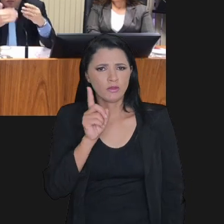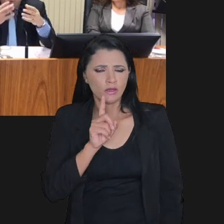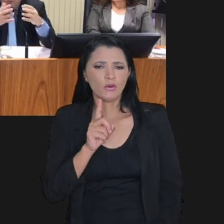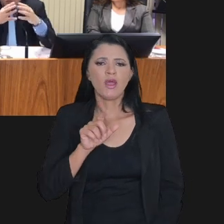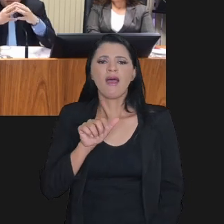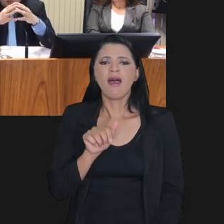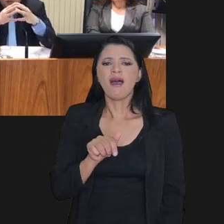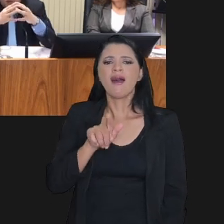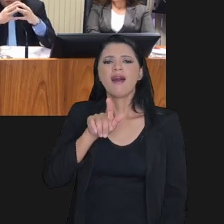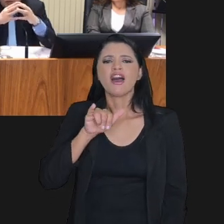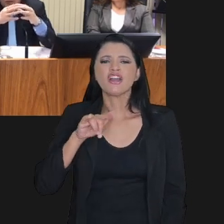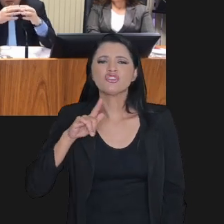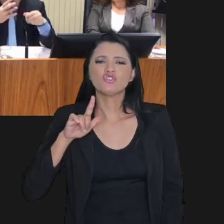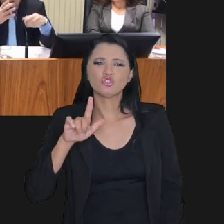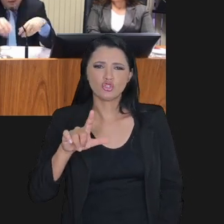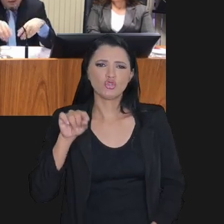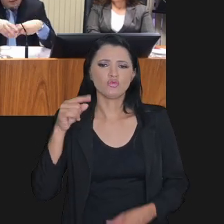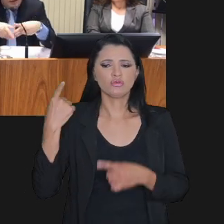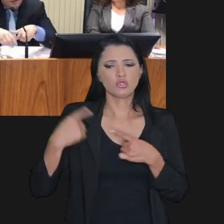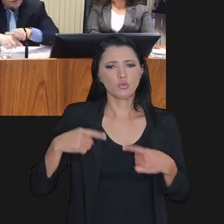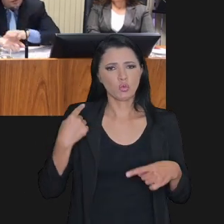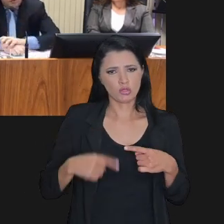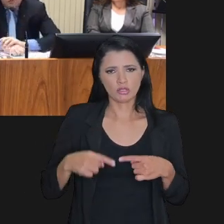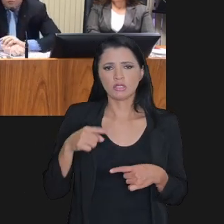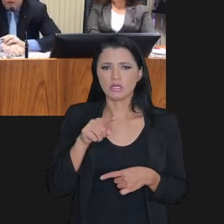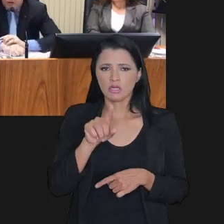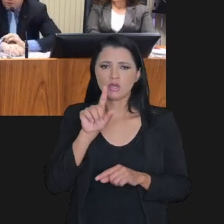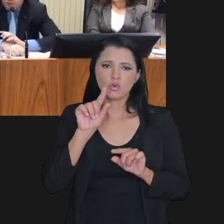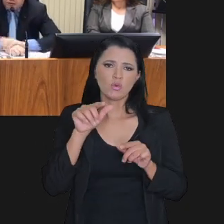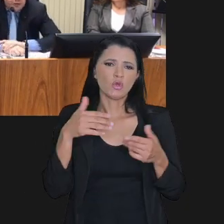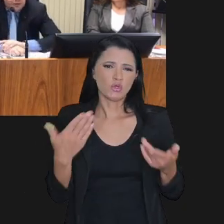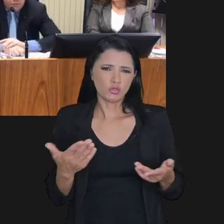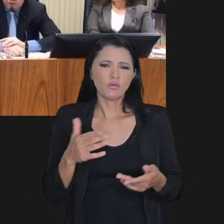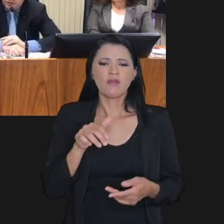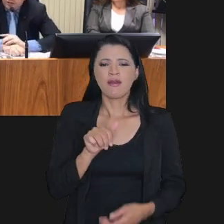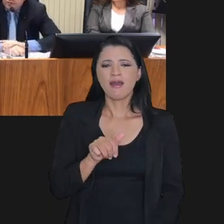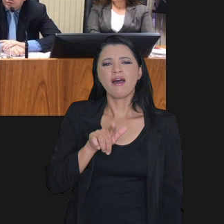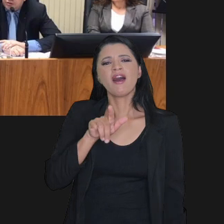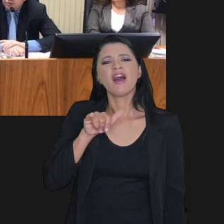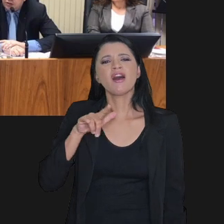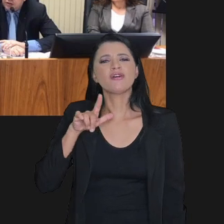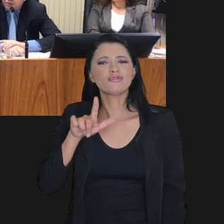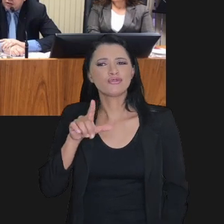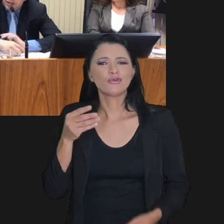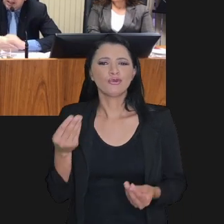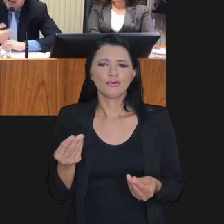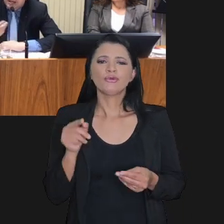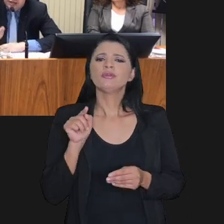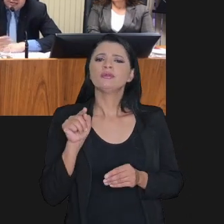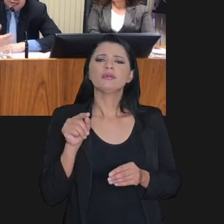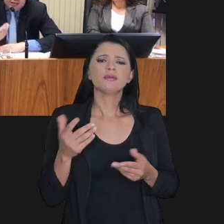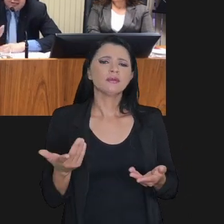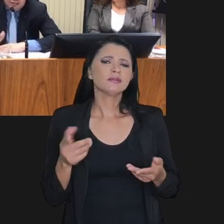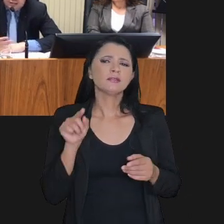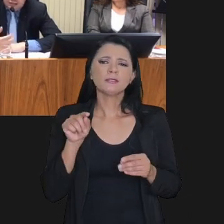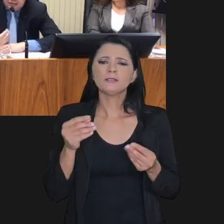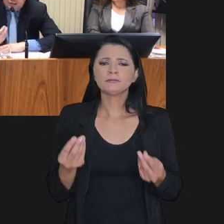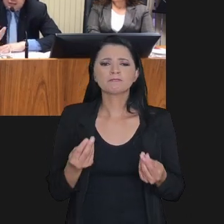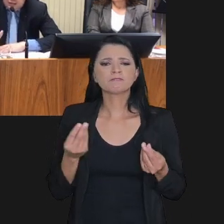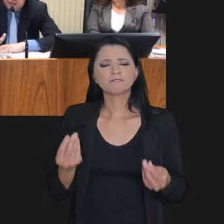são várias situações em que o ágio tem essa discussão sobre o ágio, essa utilização fiscal do ágio, e essa